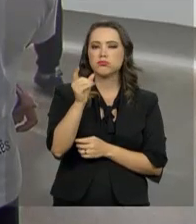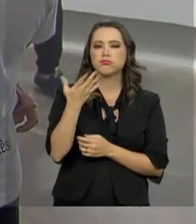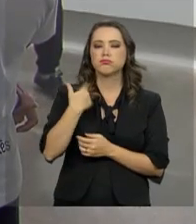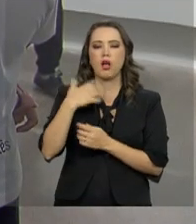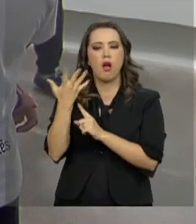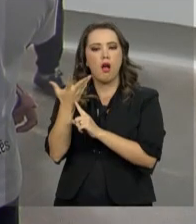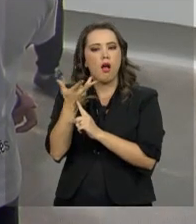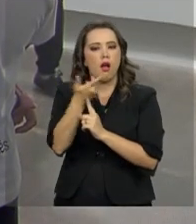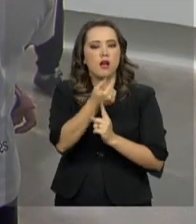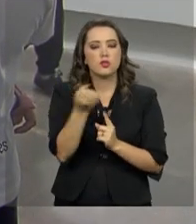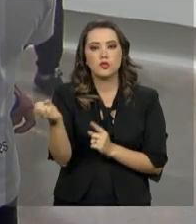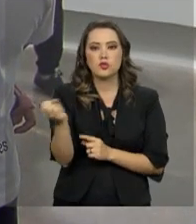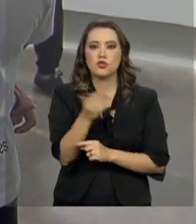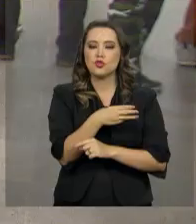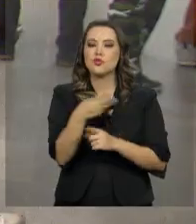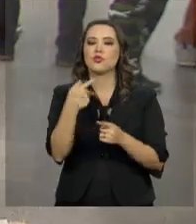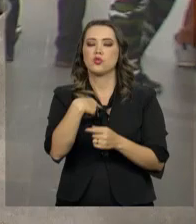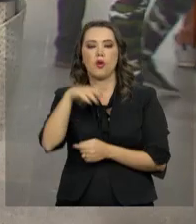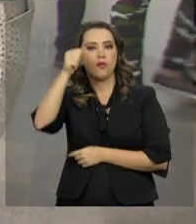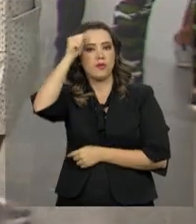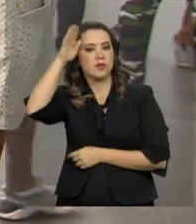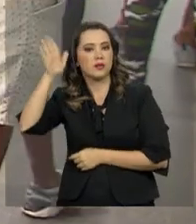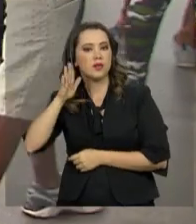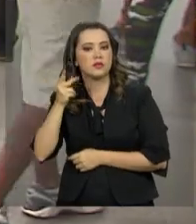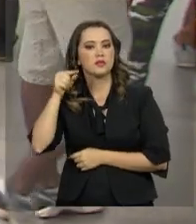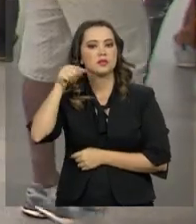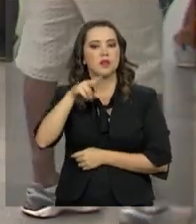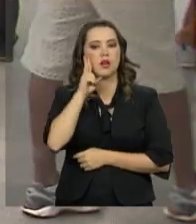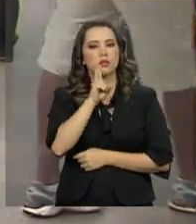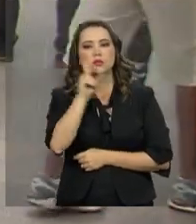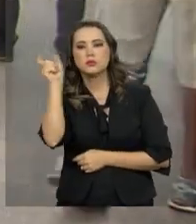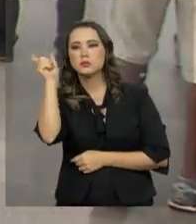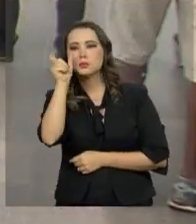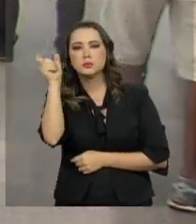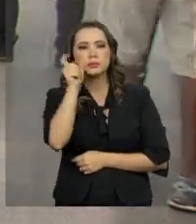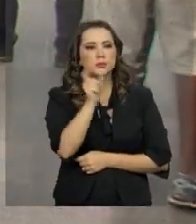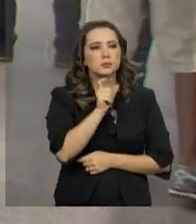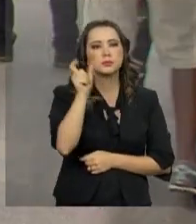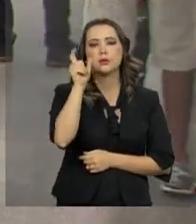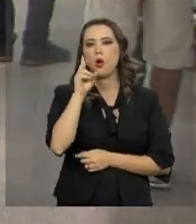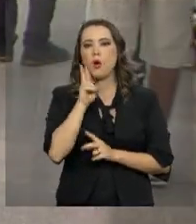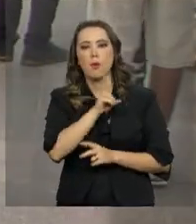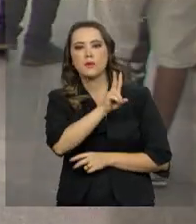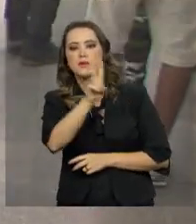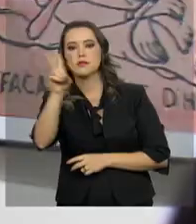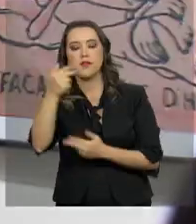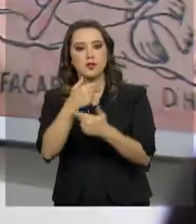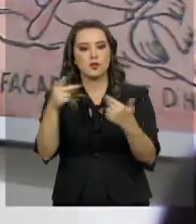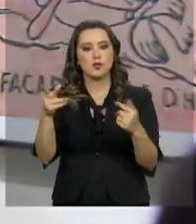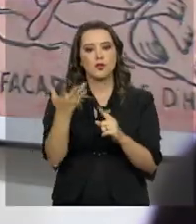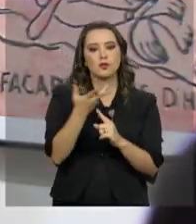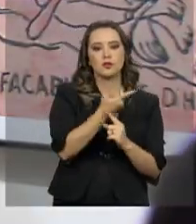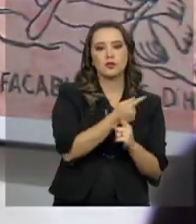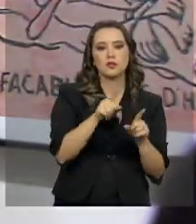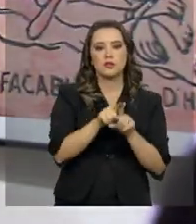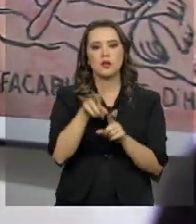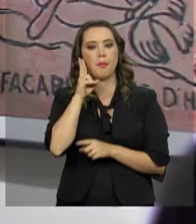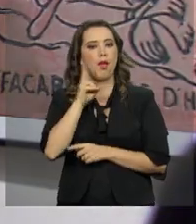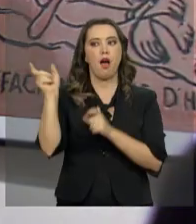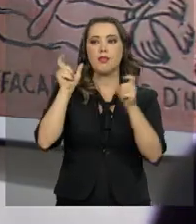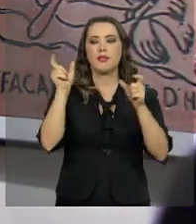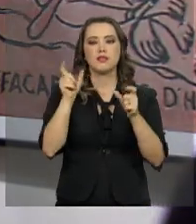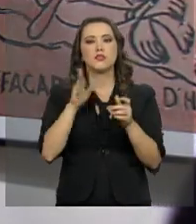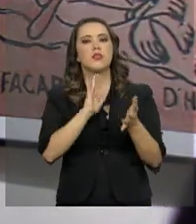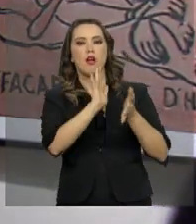arte contemporânea do continente africano. Aqui, os olhos curiosos não observam apenas as obras de arte. Também ficam atentos